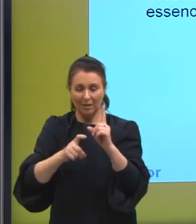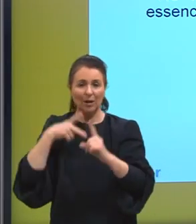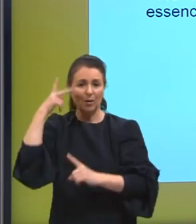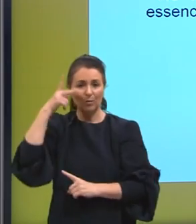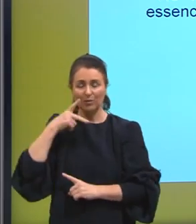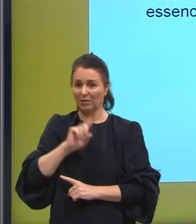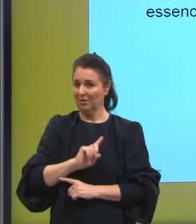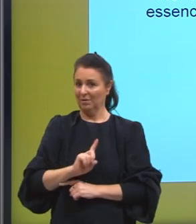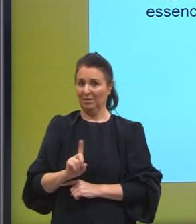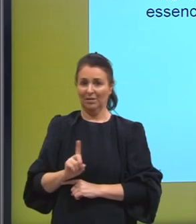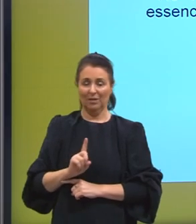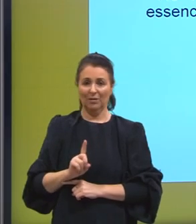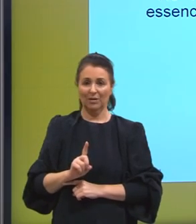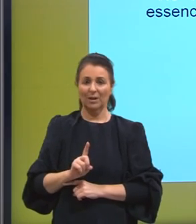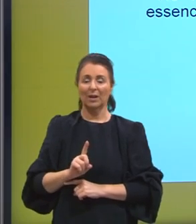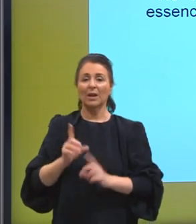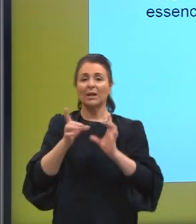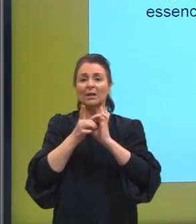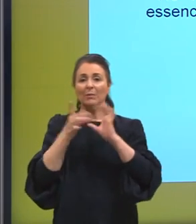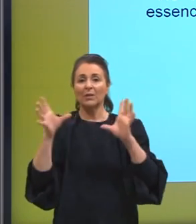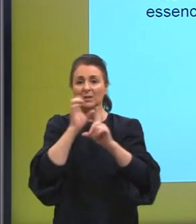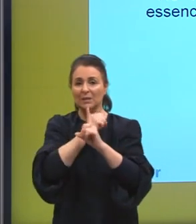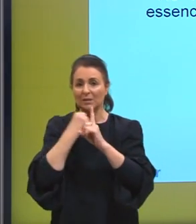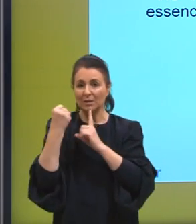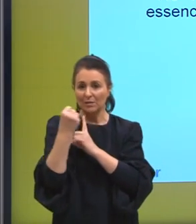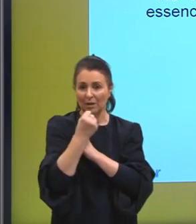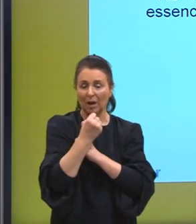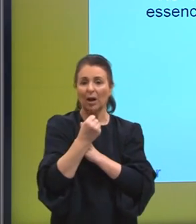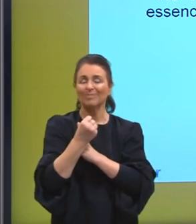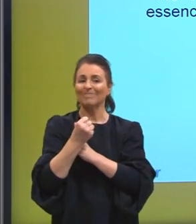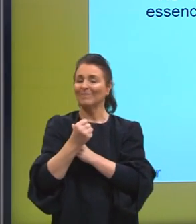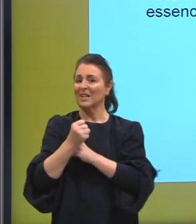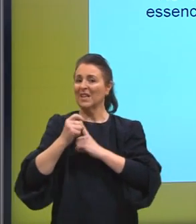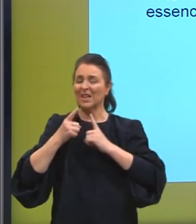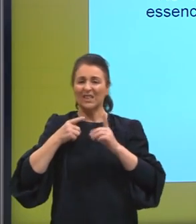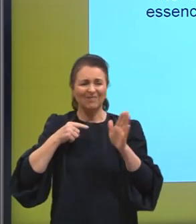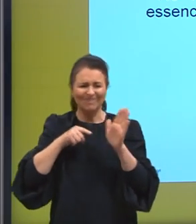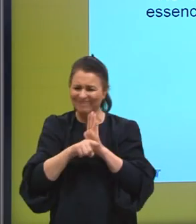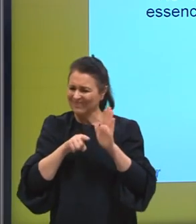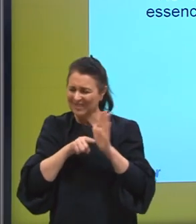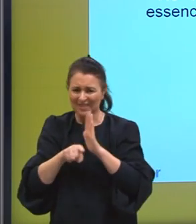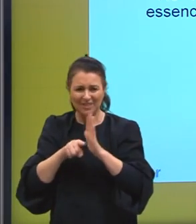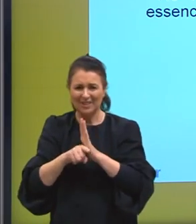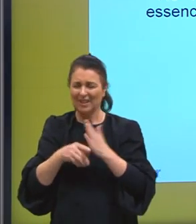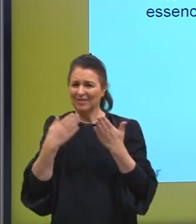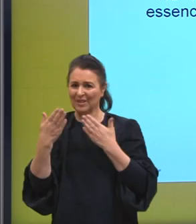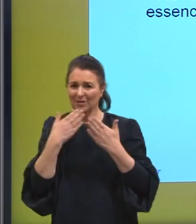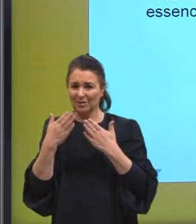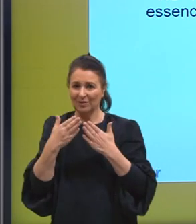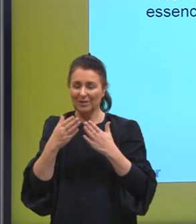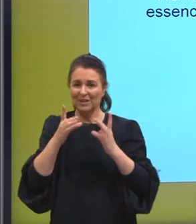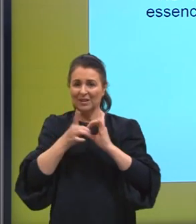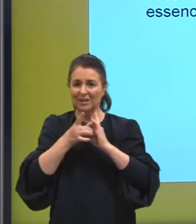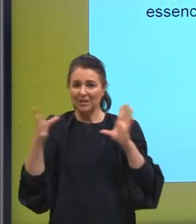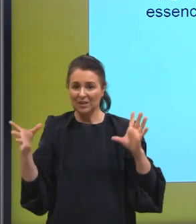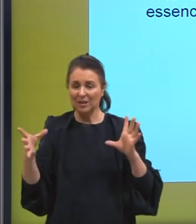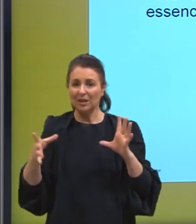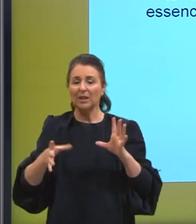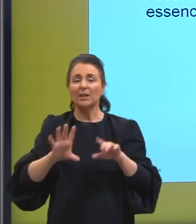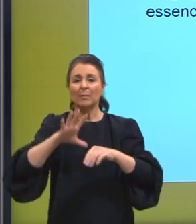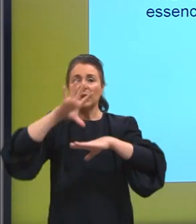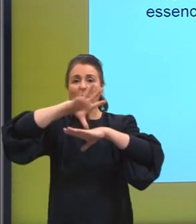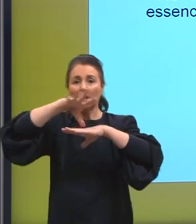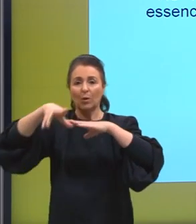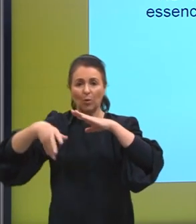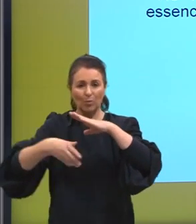presença, né? Democracia e sociedade ele questionava democracia e democracia também não era. Geração e corrupção não, aliás eram contra